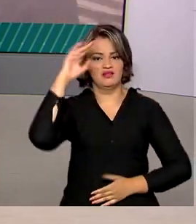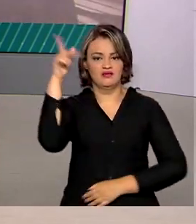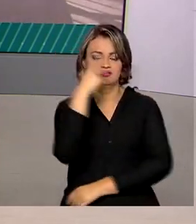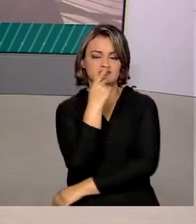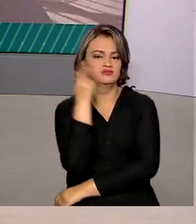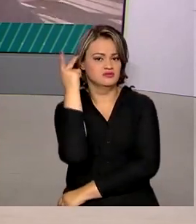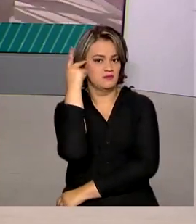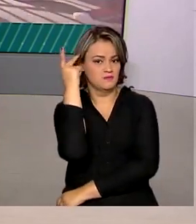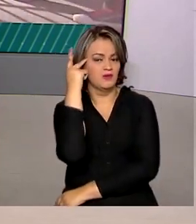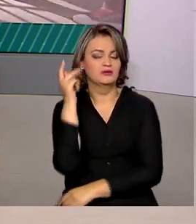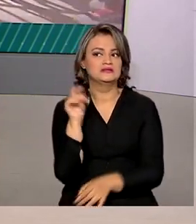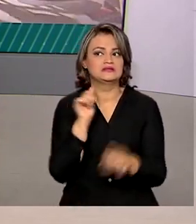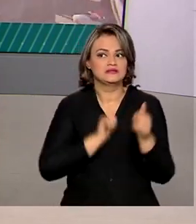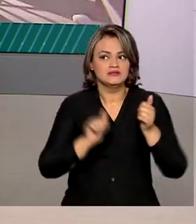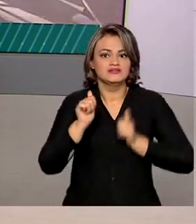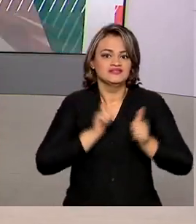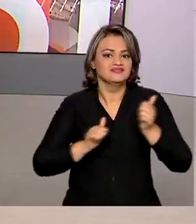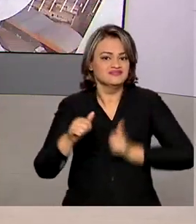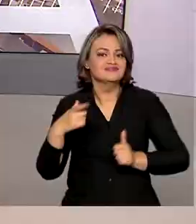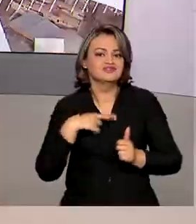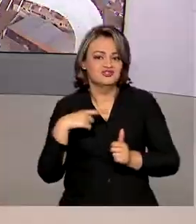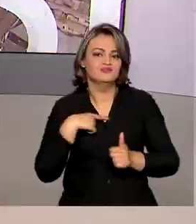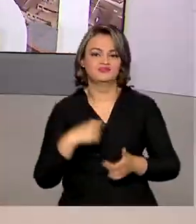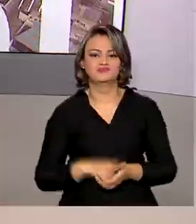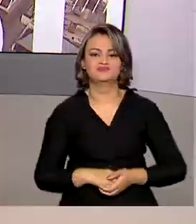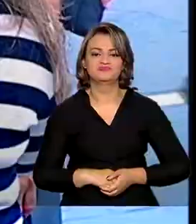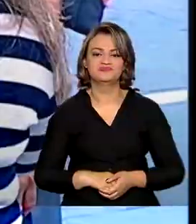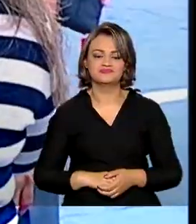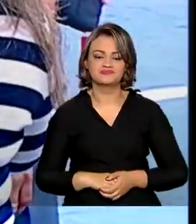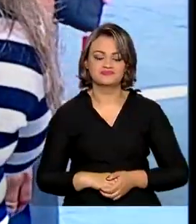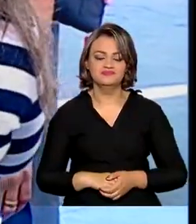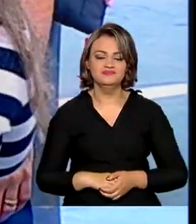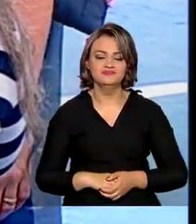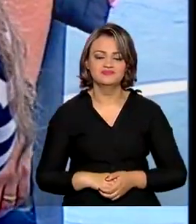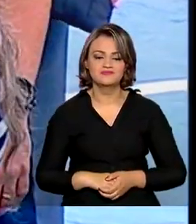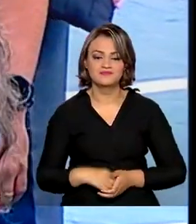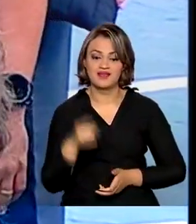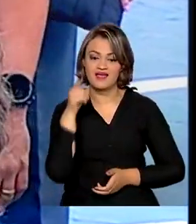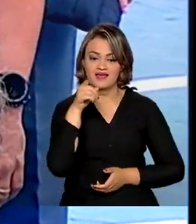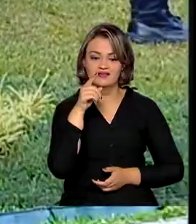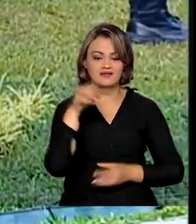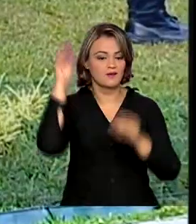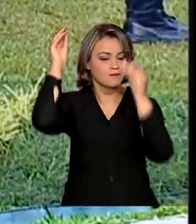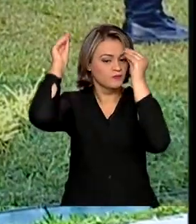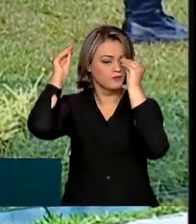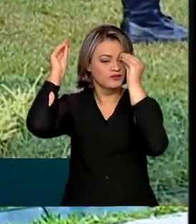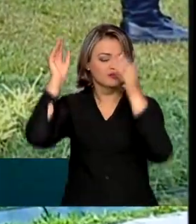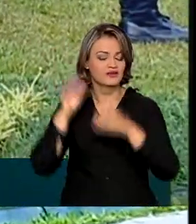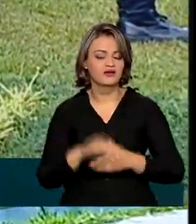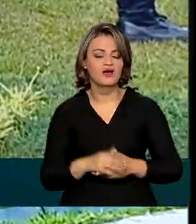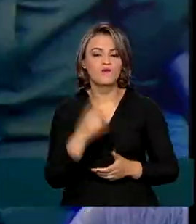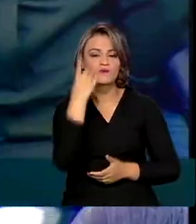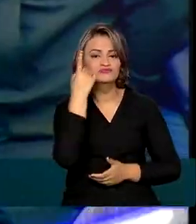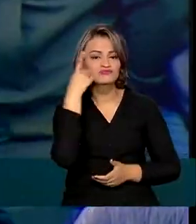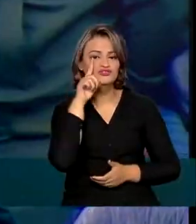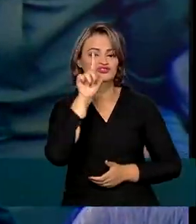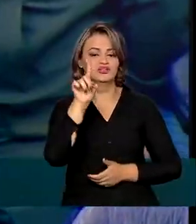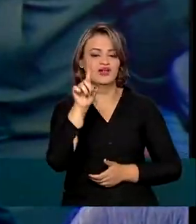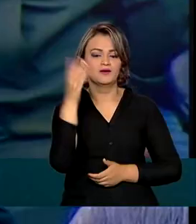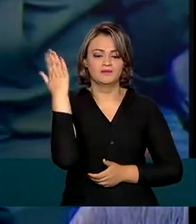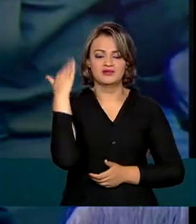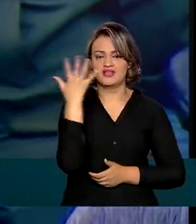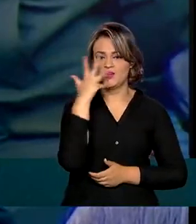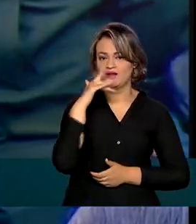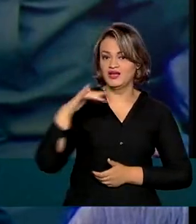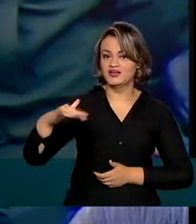momento muito aguardado pelos estudantes e suas famílias. A boina garança. Um dia, quando era